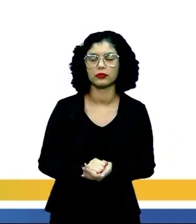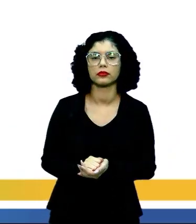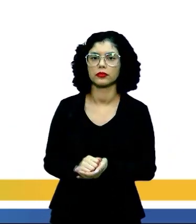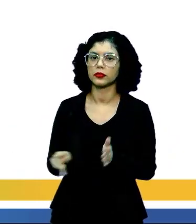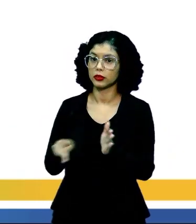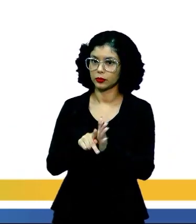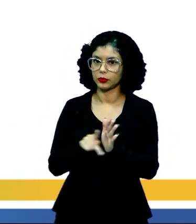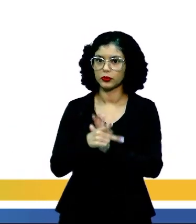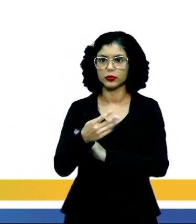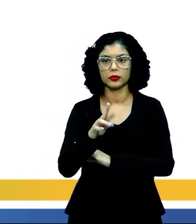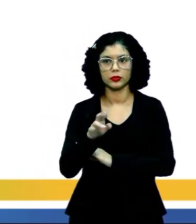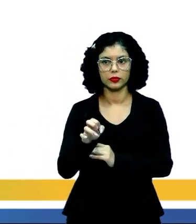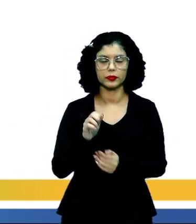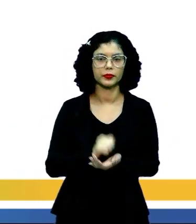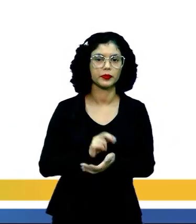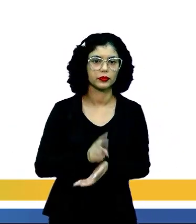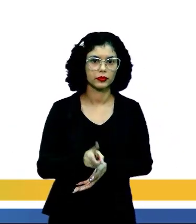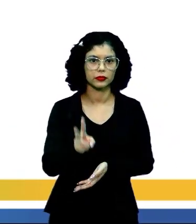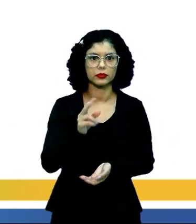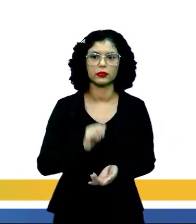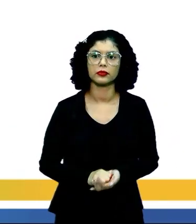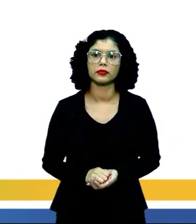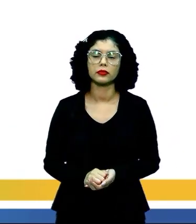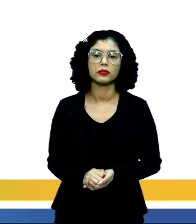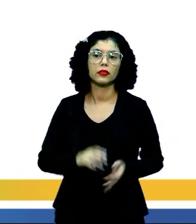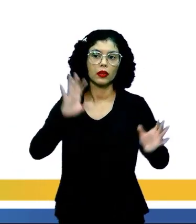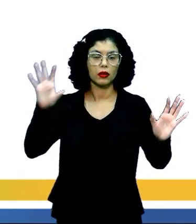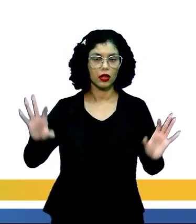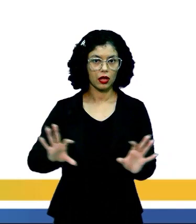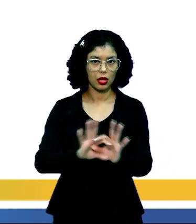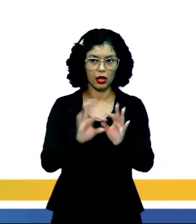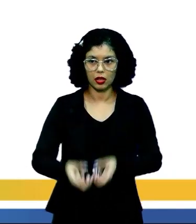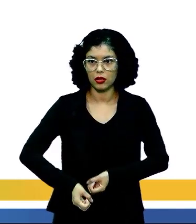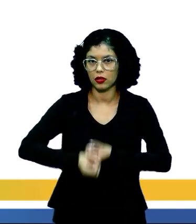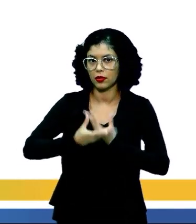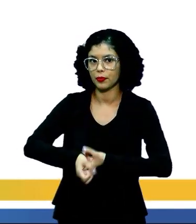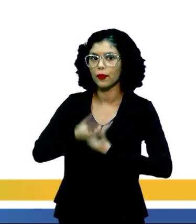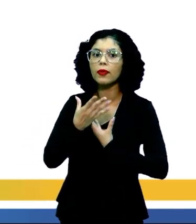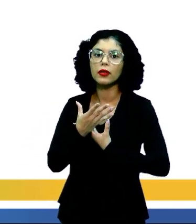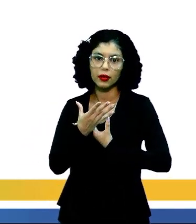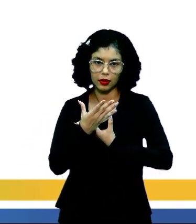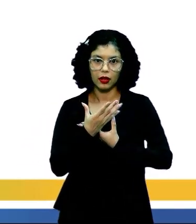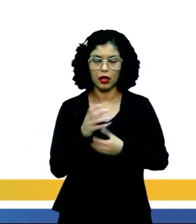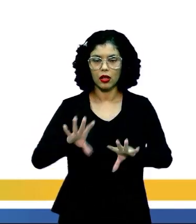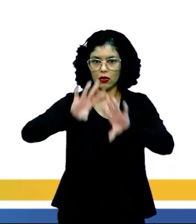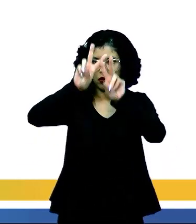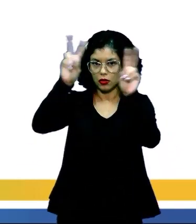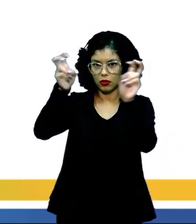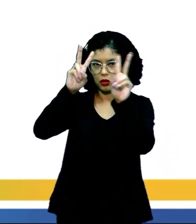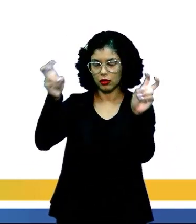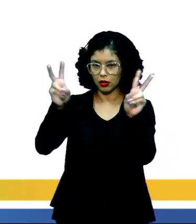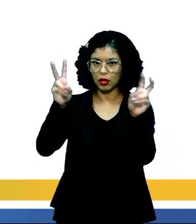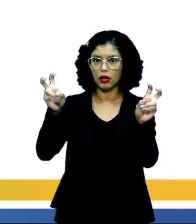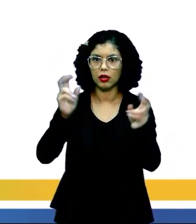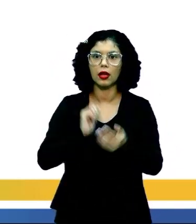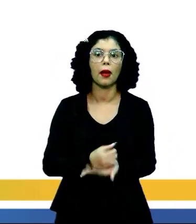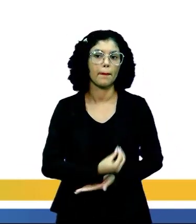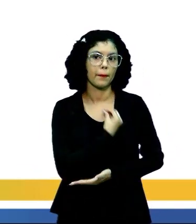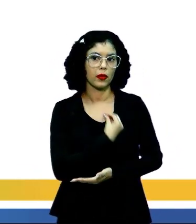obviamente, do pré-modernismo. Continuando, com relação à poética e à abordagem temática